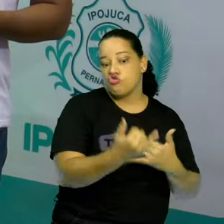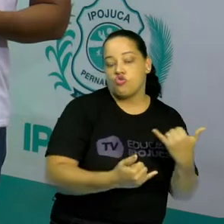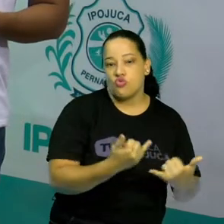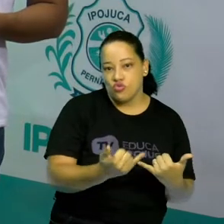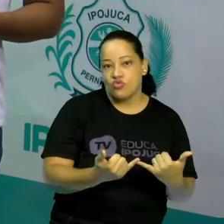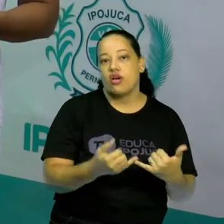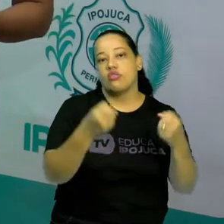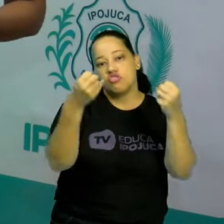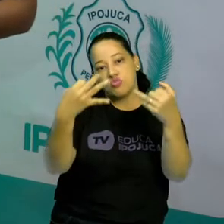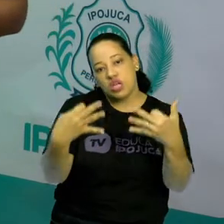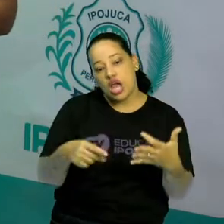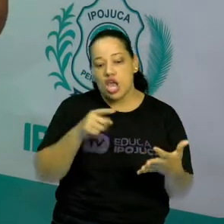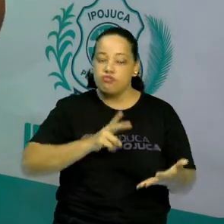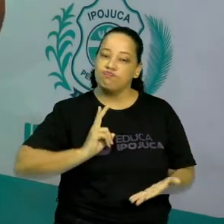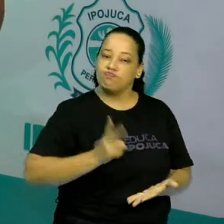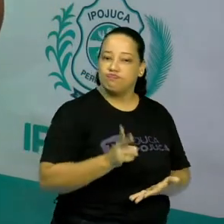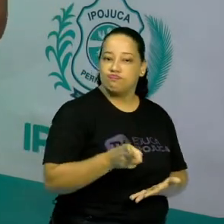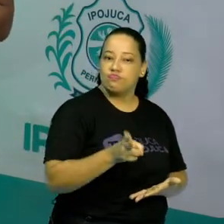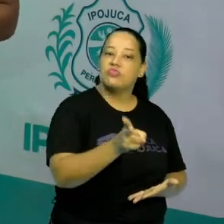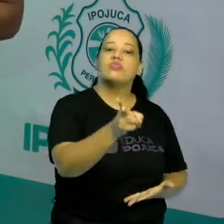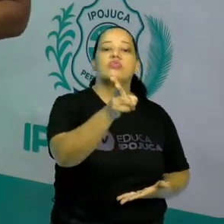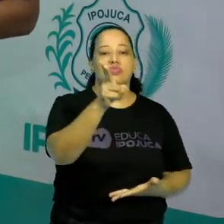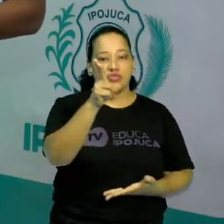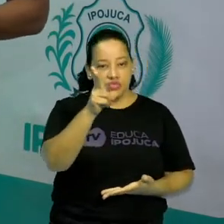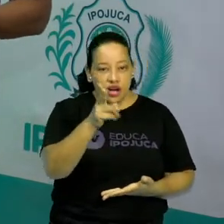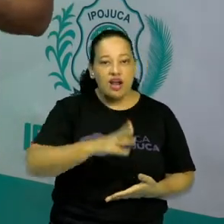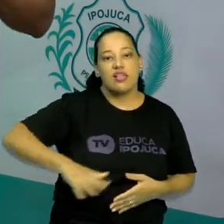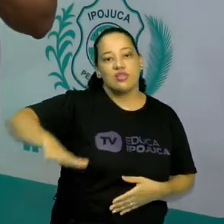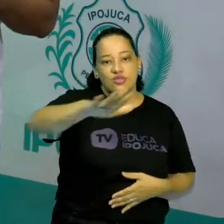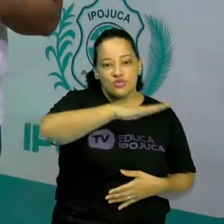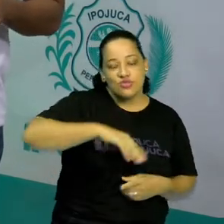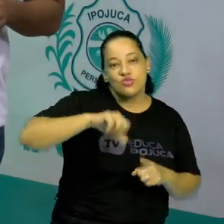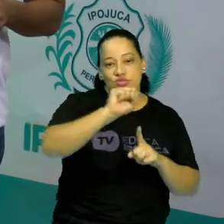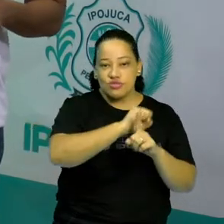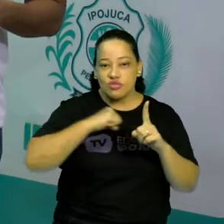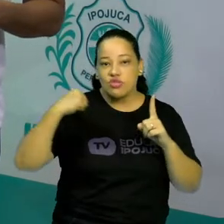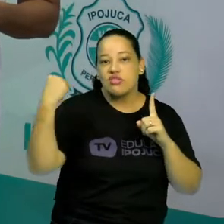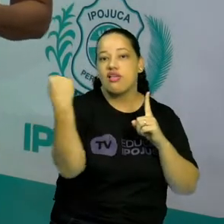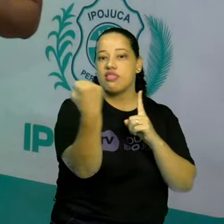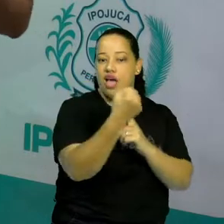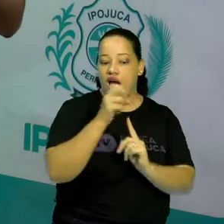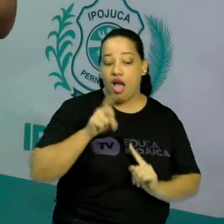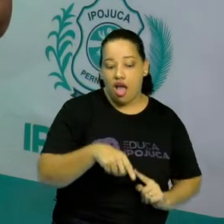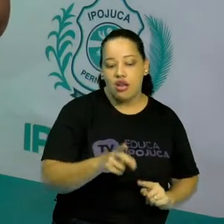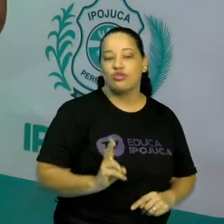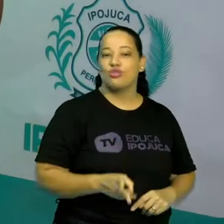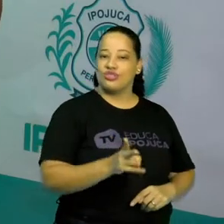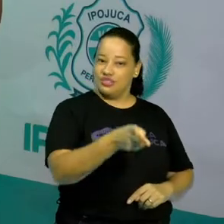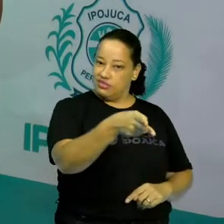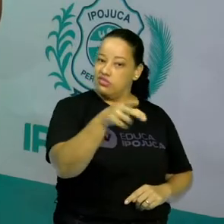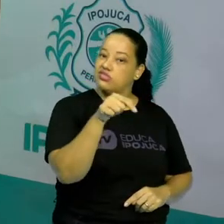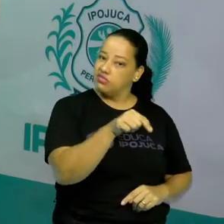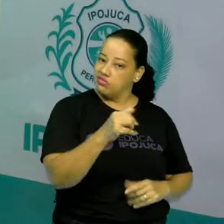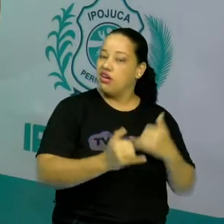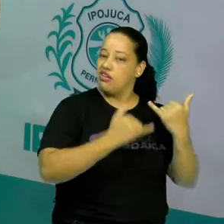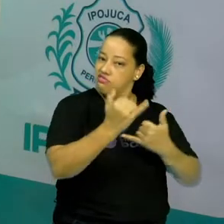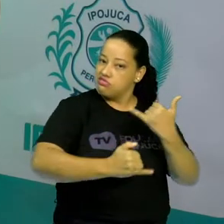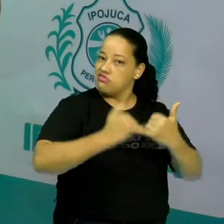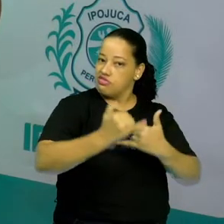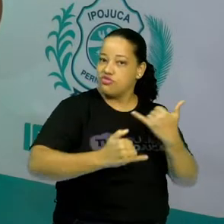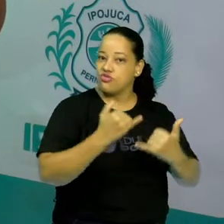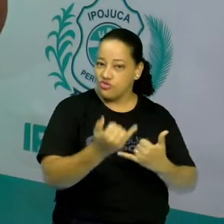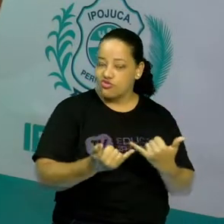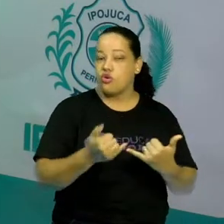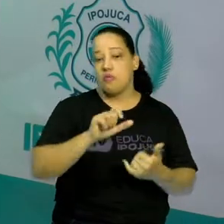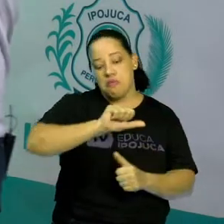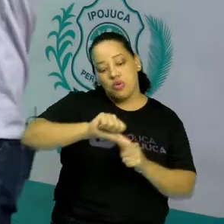Ele vai permanecendo dentro da nossa sociedade, eternamente vivo. E, claro, ele vai modificando-se ao